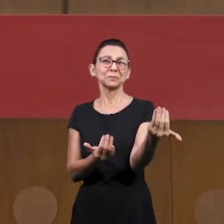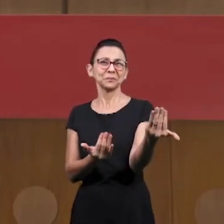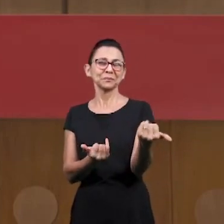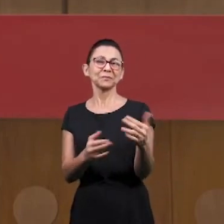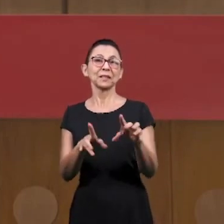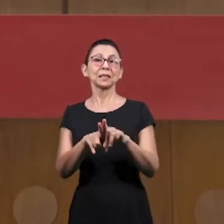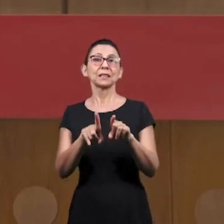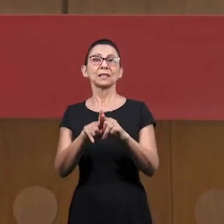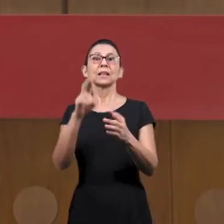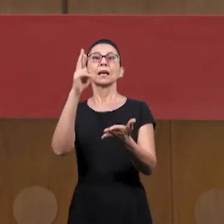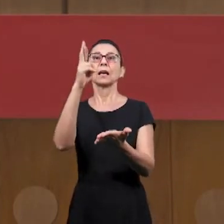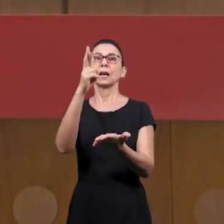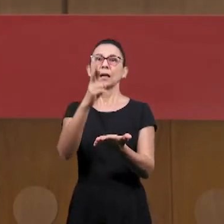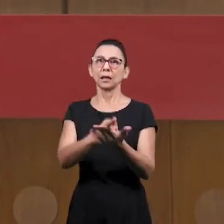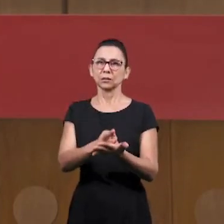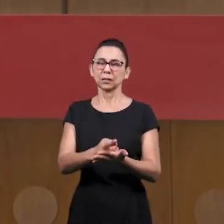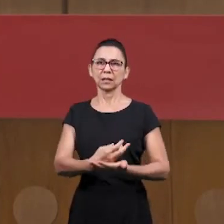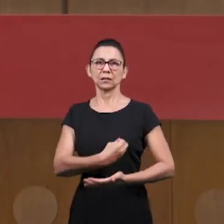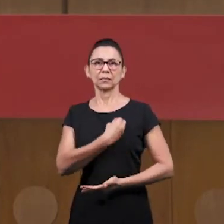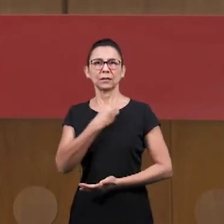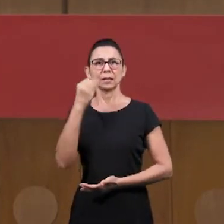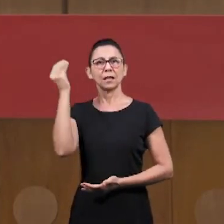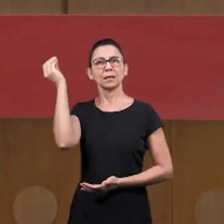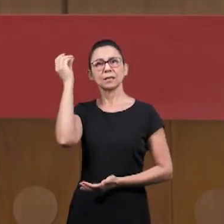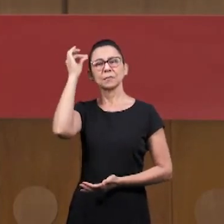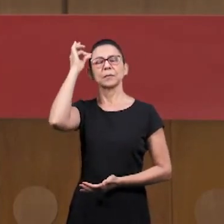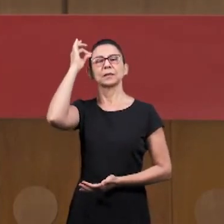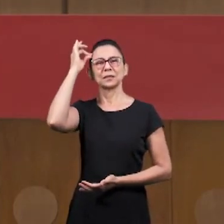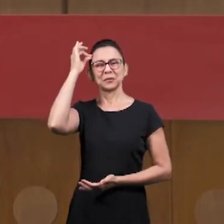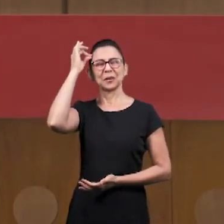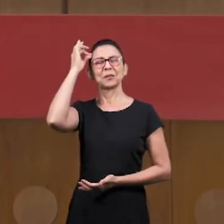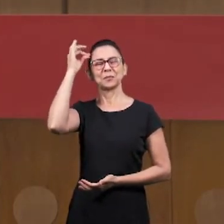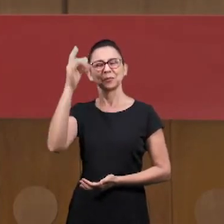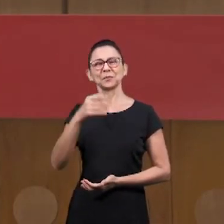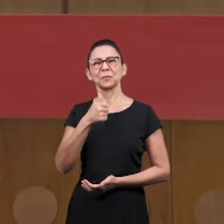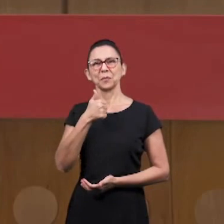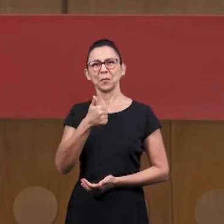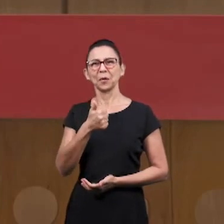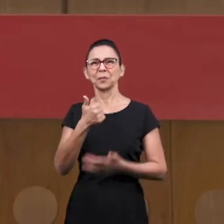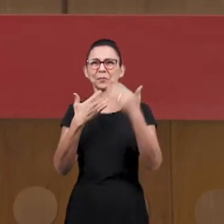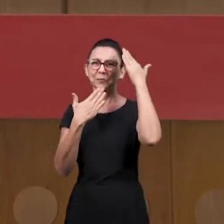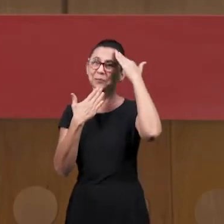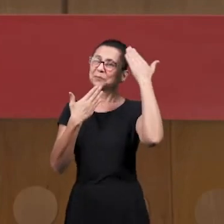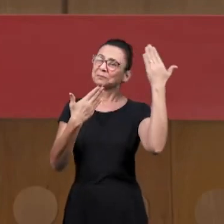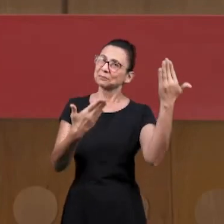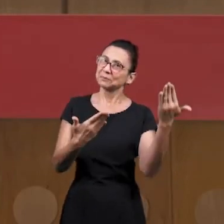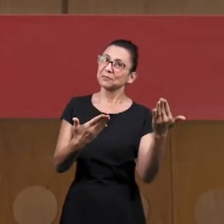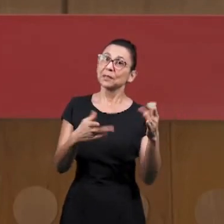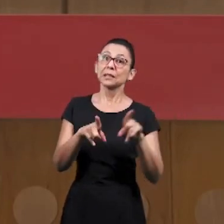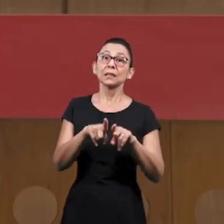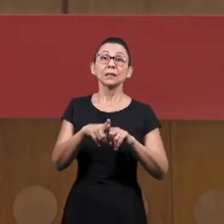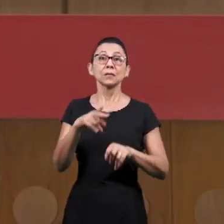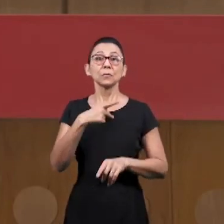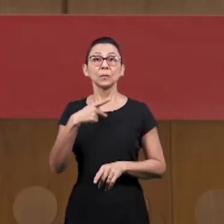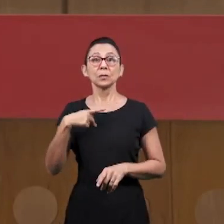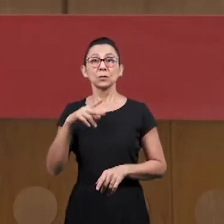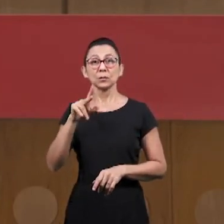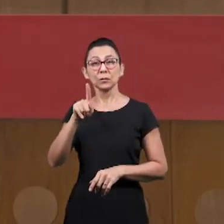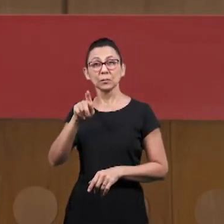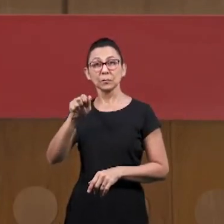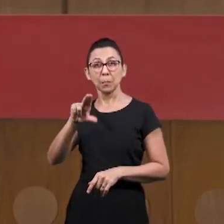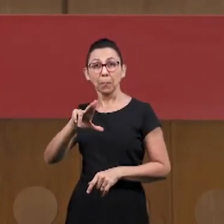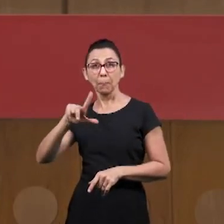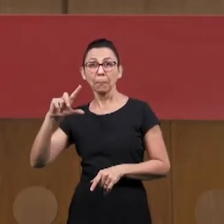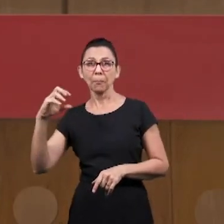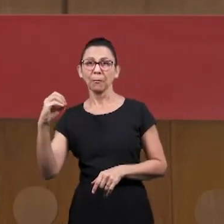jovens e também o resultado disso na vida espiritual dos nossos jovens. Eu quero agradecer a você e agradecer também ao pastor